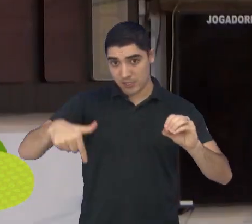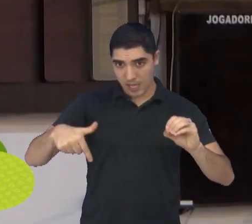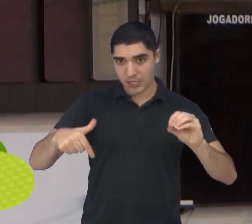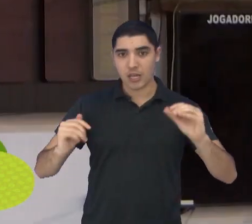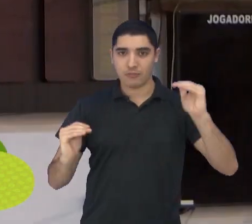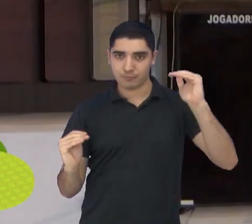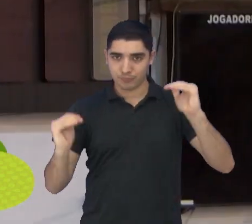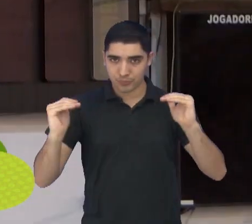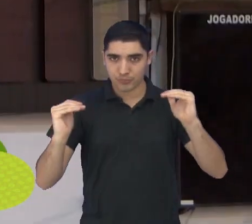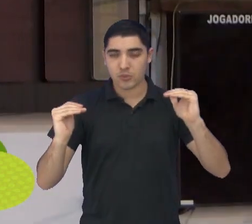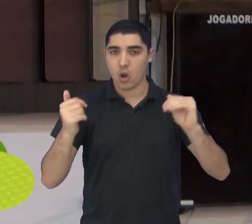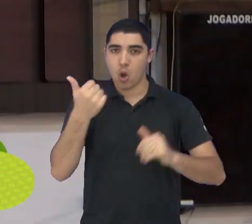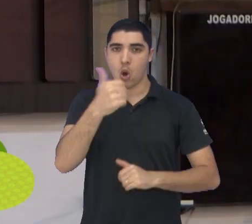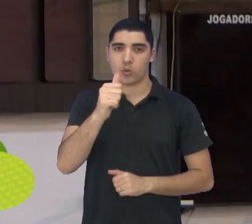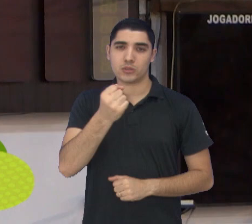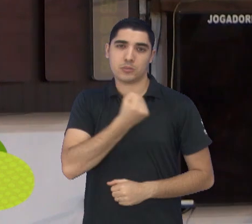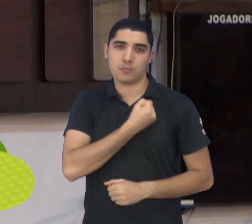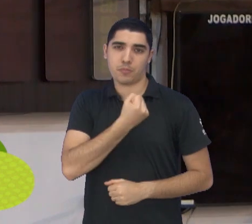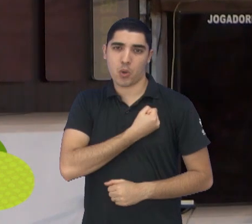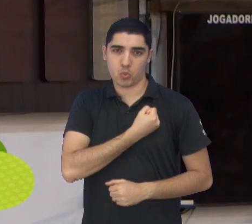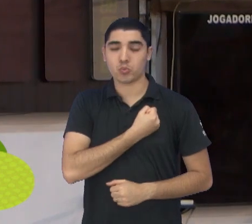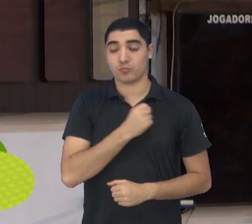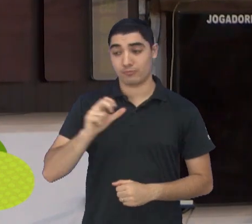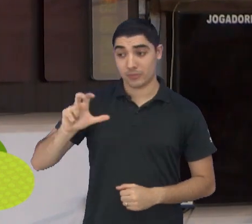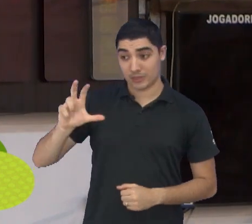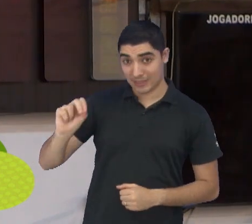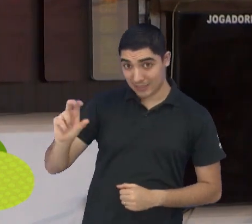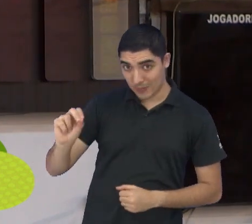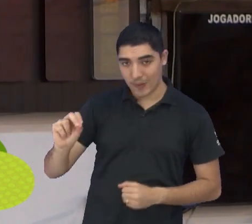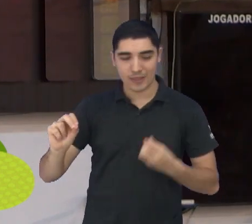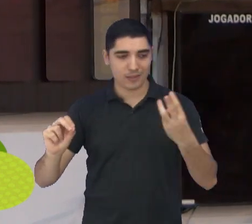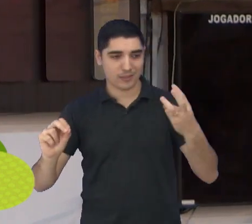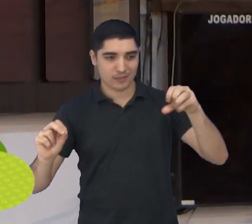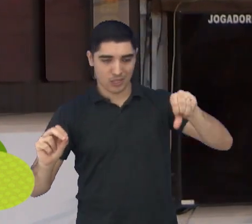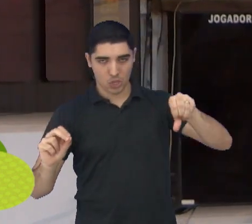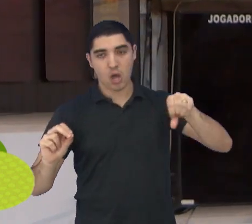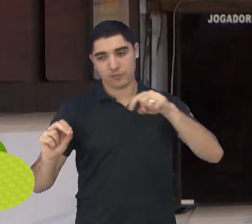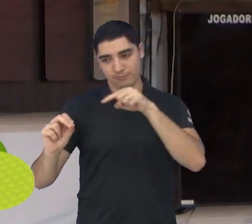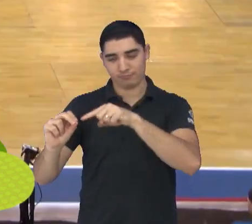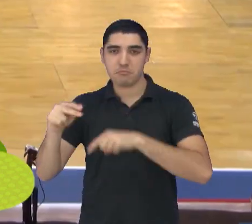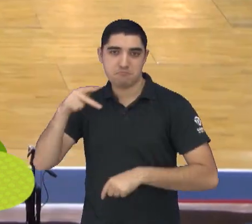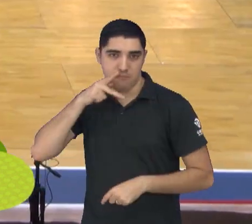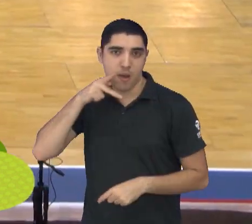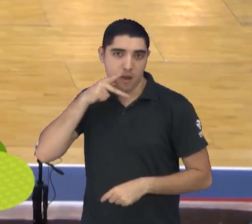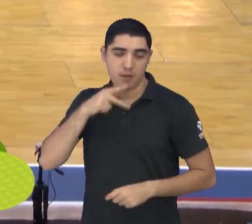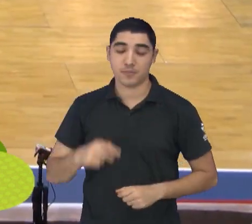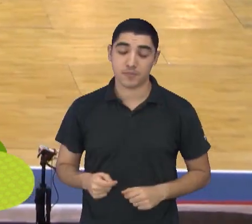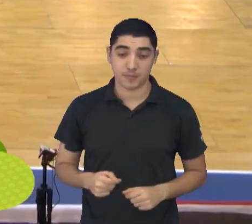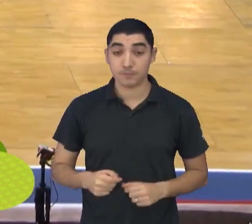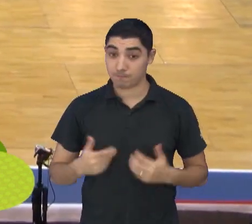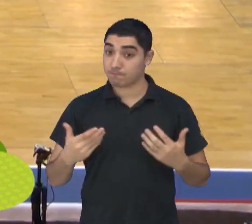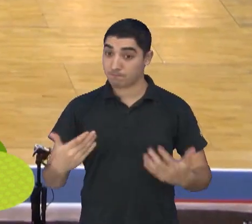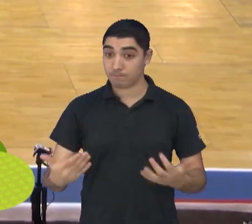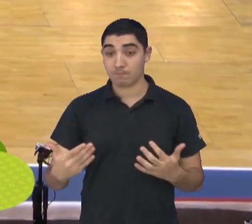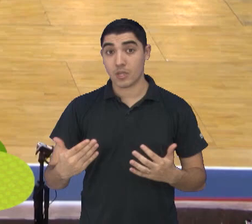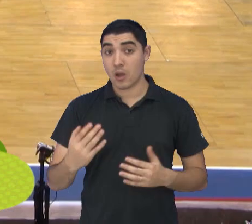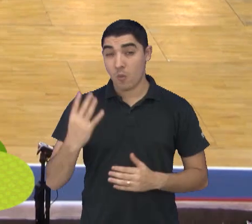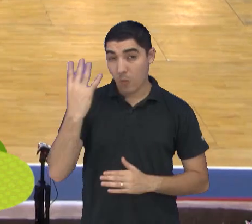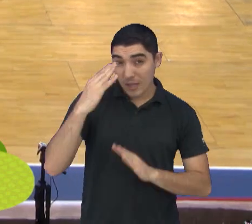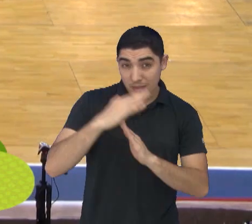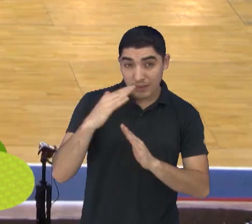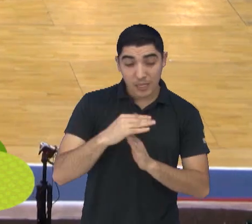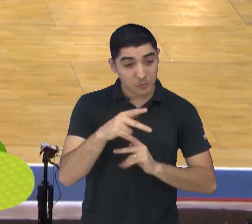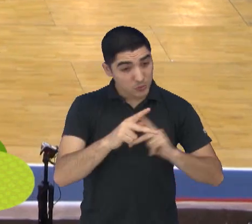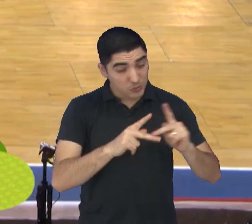diferença para 11 pontos. 50x39 para a Unifacisa. No último quarto, era tudo